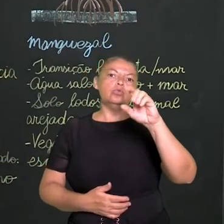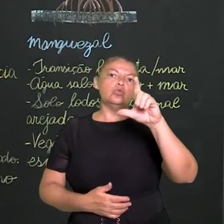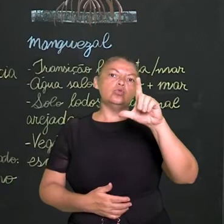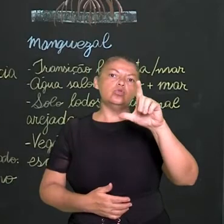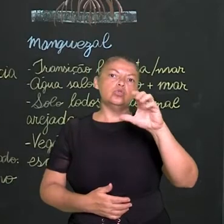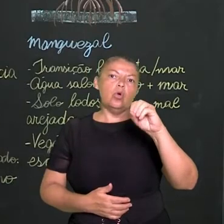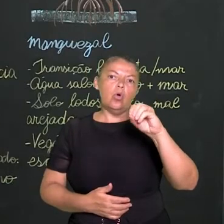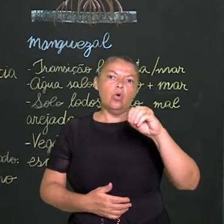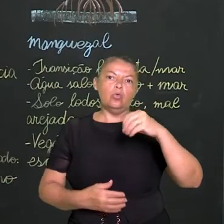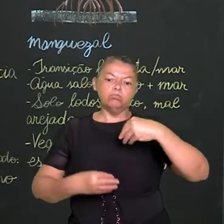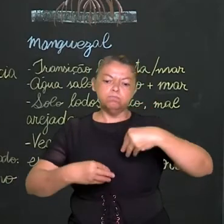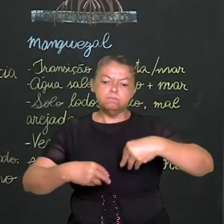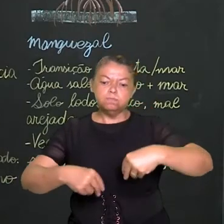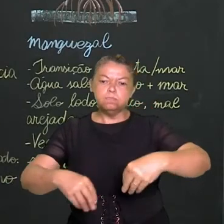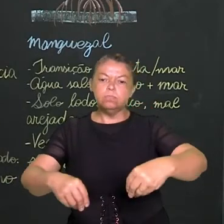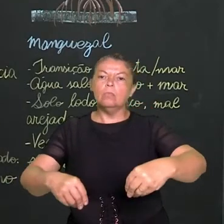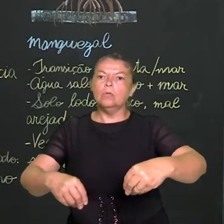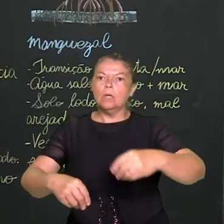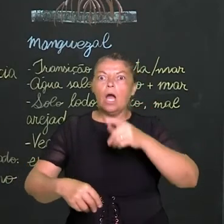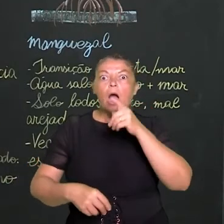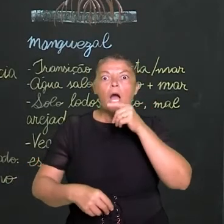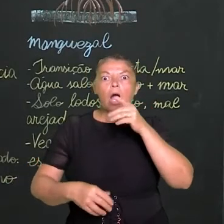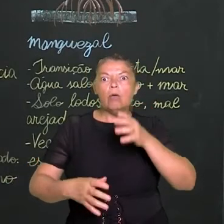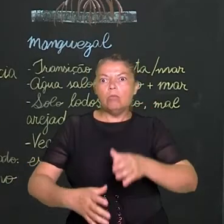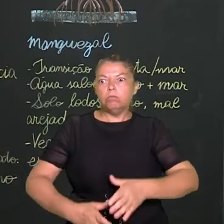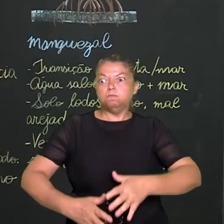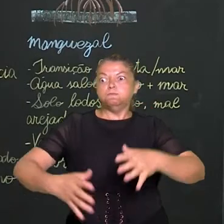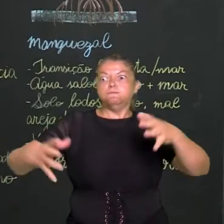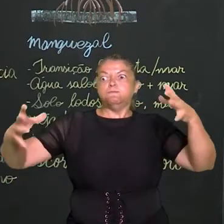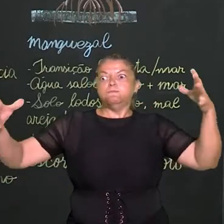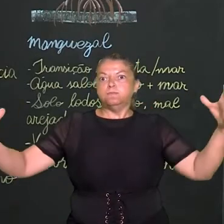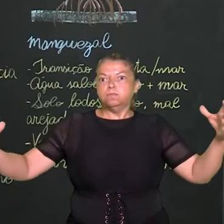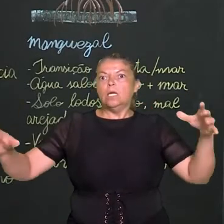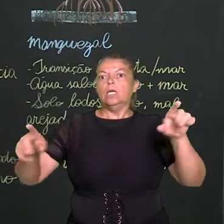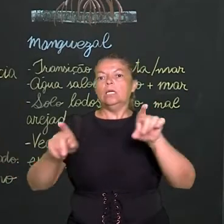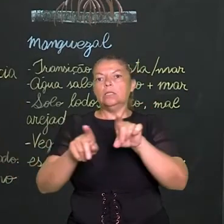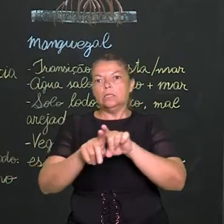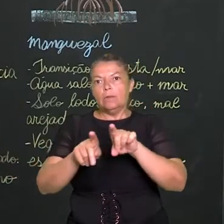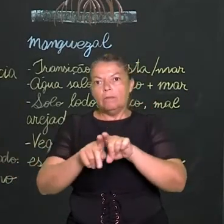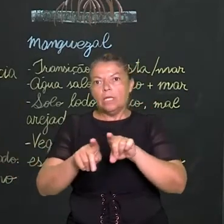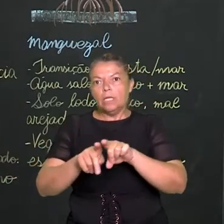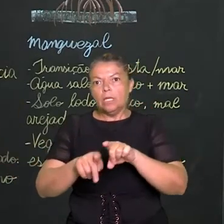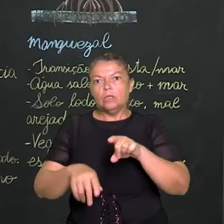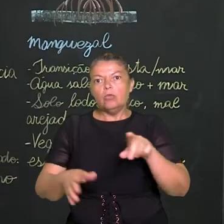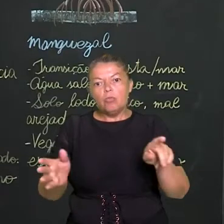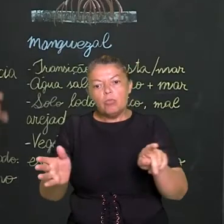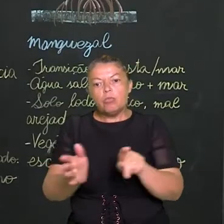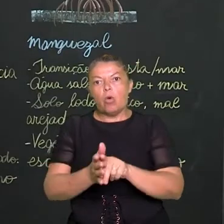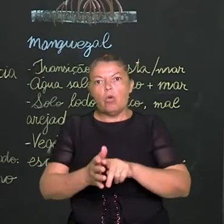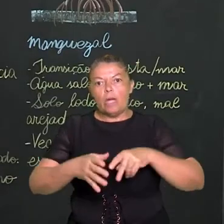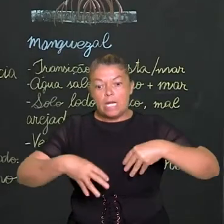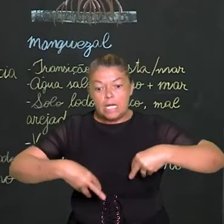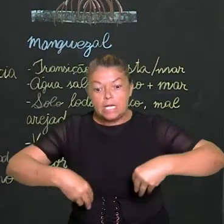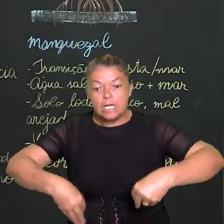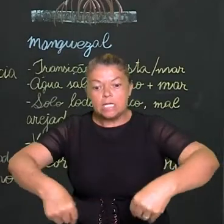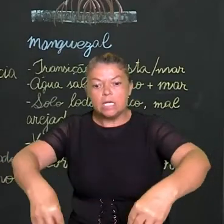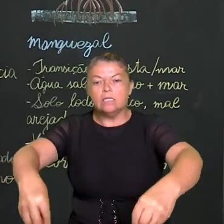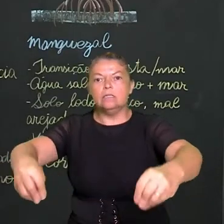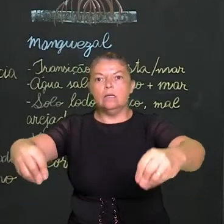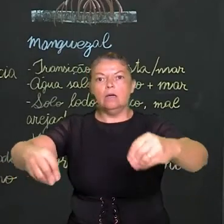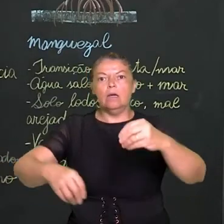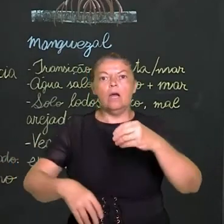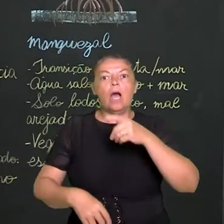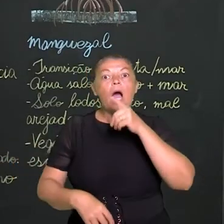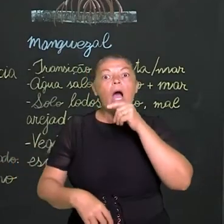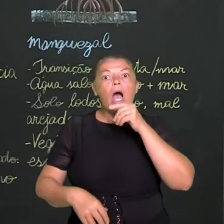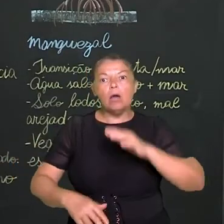Esse solo instável, com grande quantidade de água. Assim sendo, já que é um solo que tem muita água, muita areia,